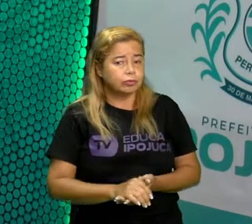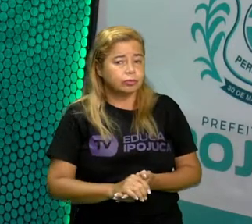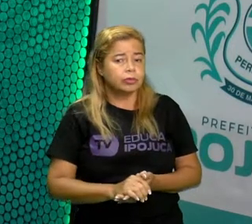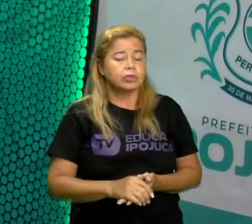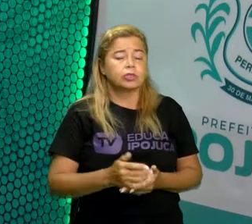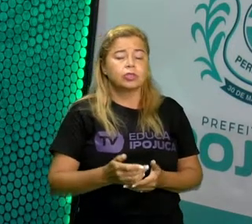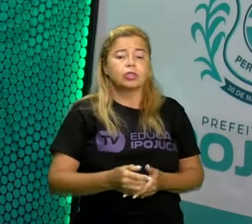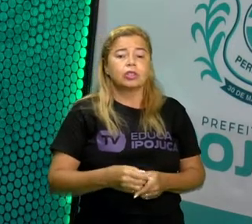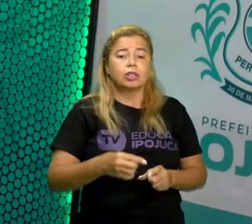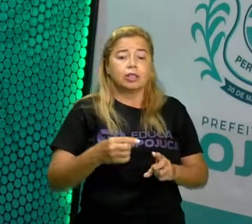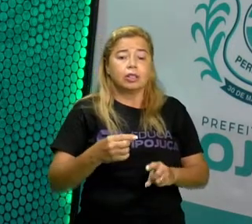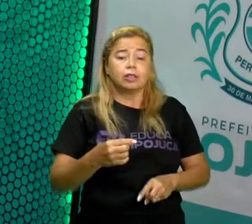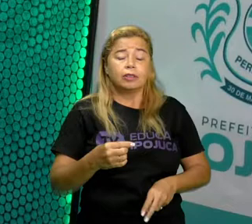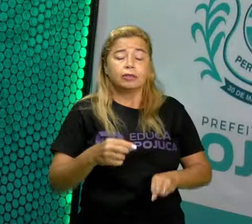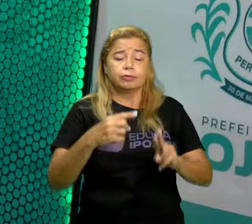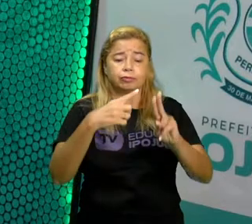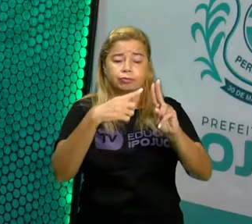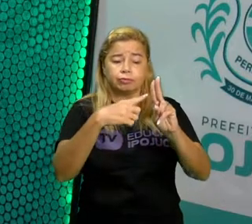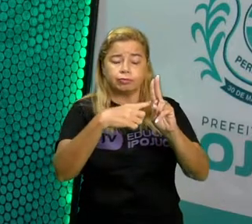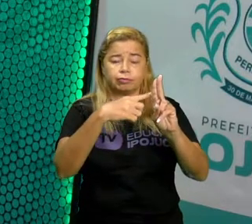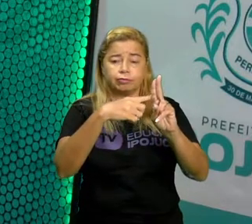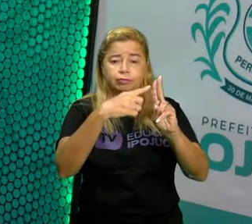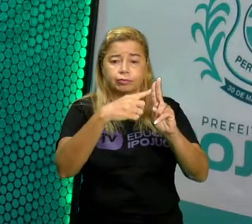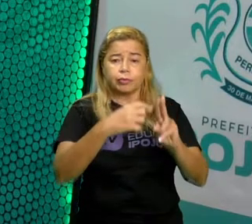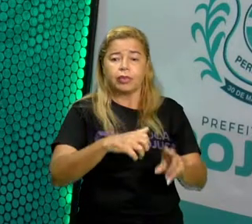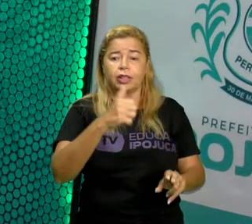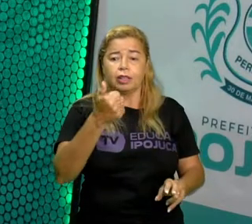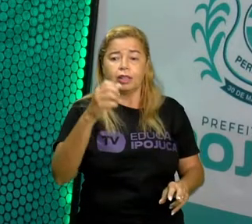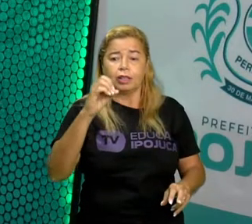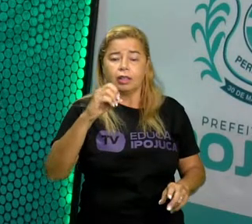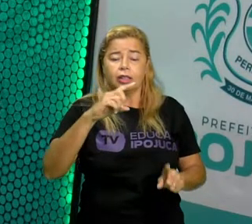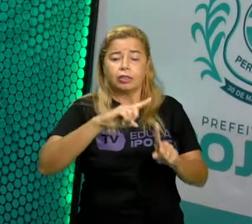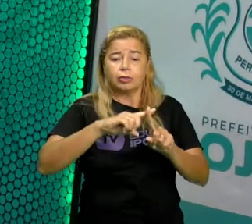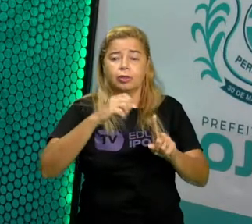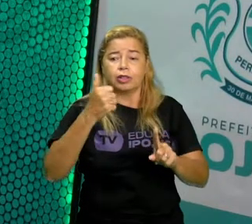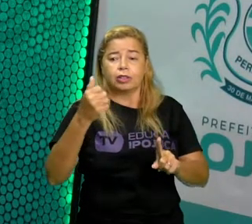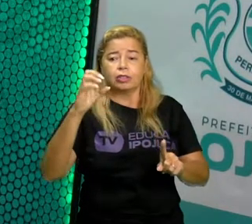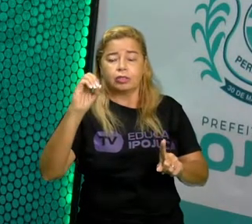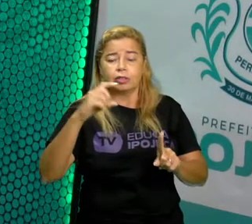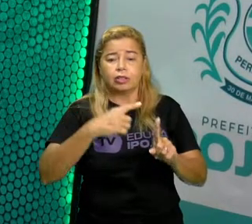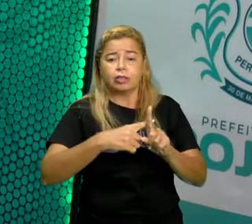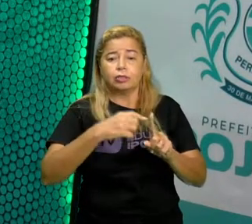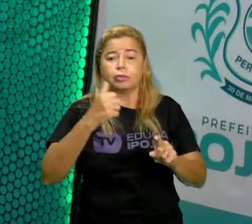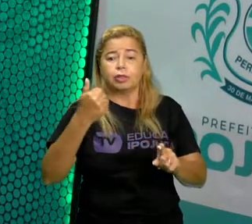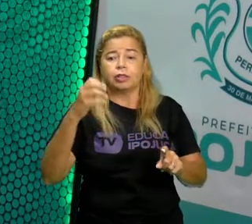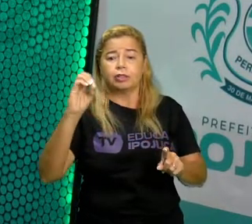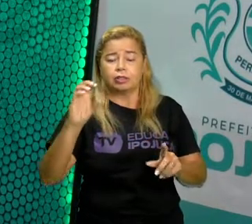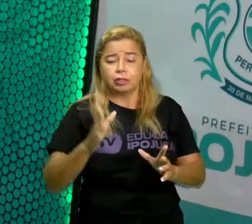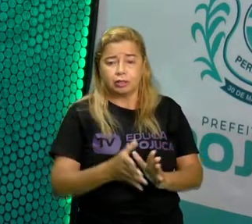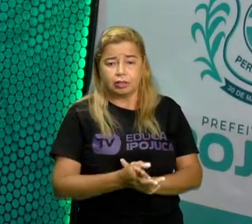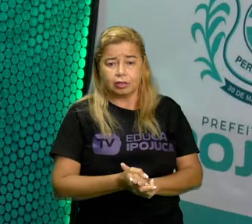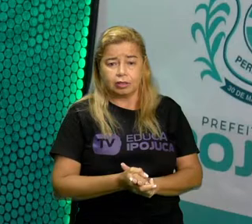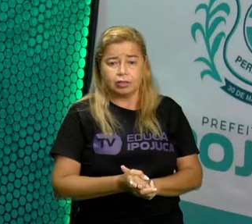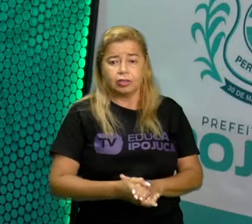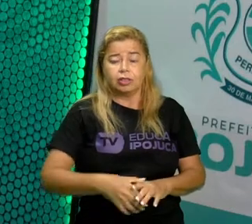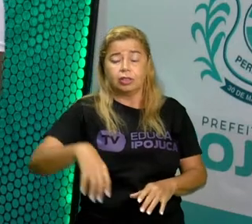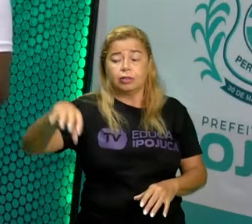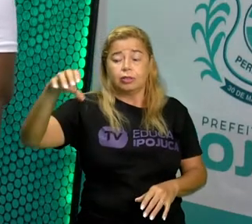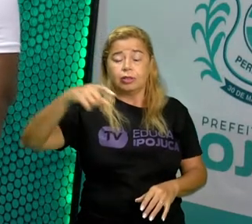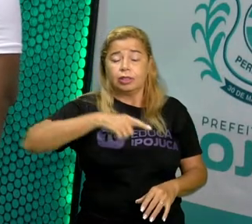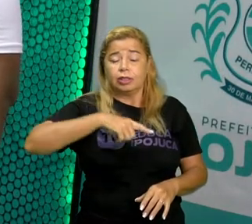dezenas. Do 10 até o 90. Ou seja, possui nove